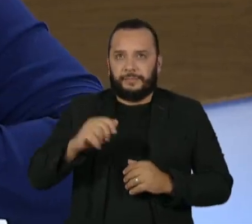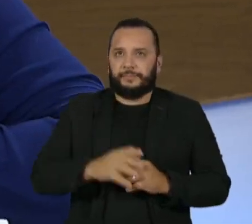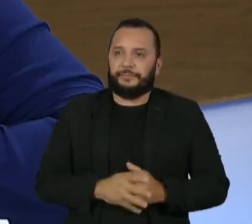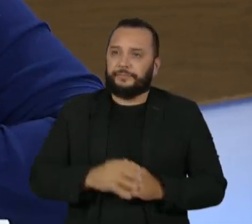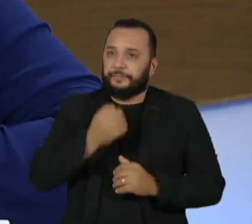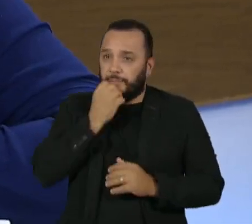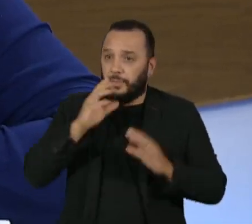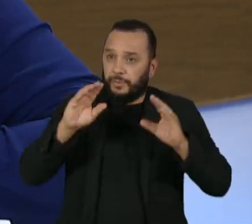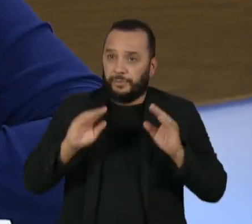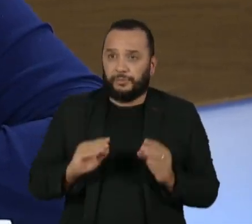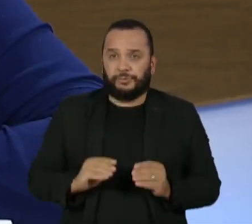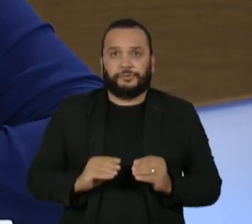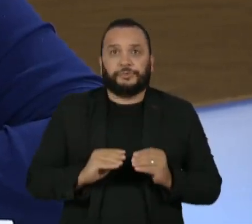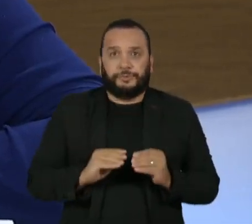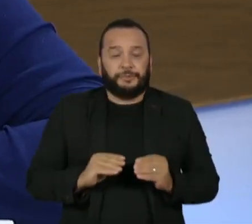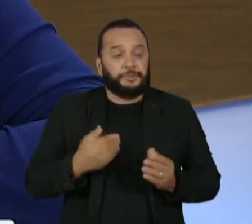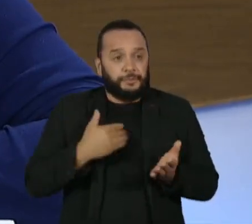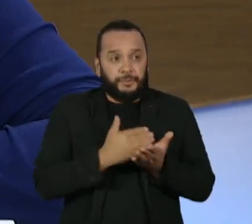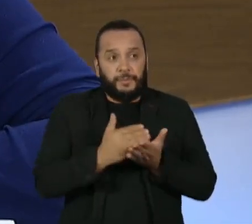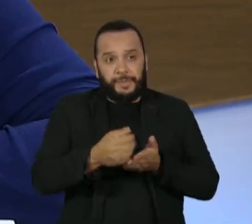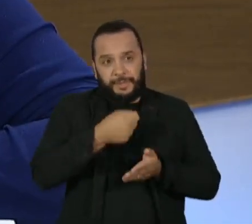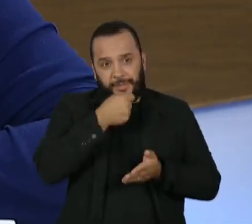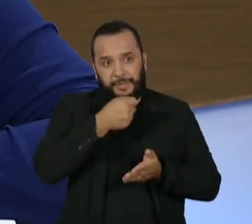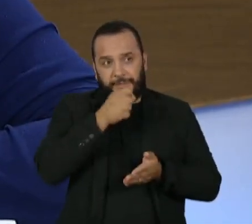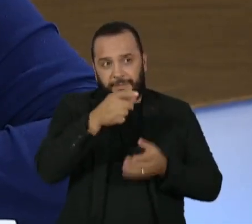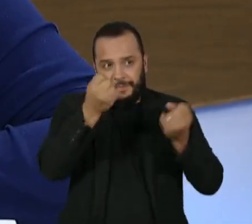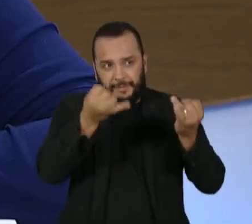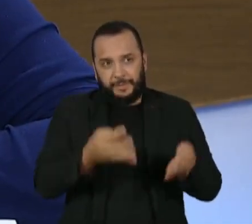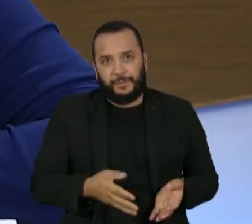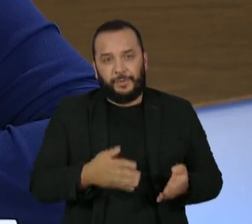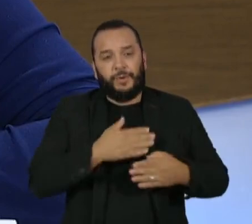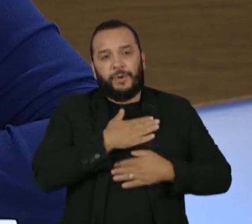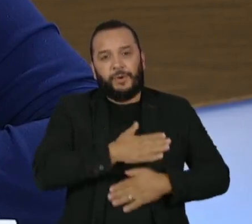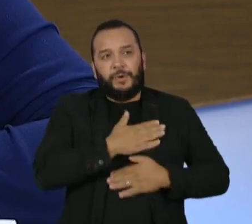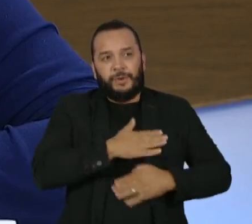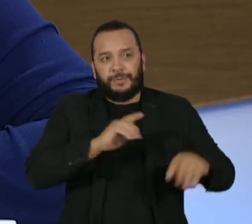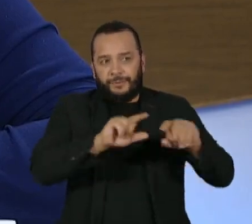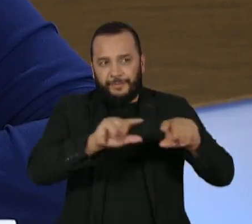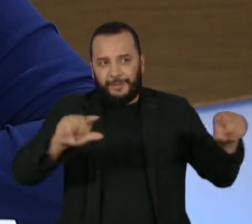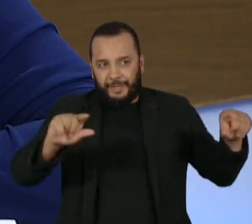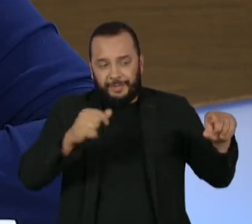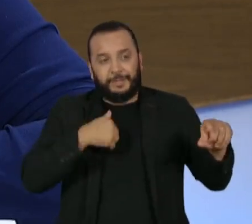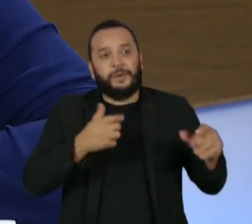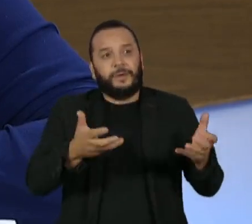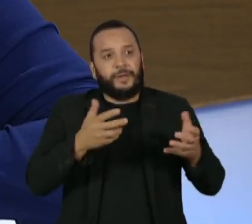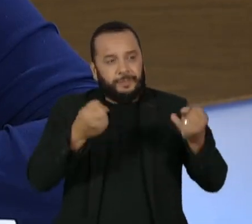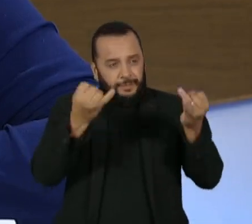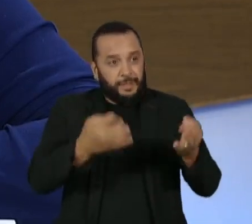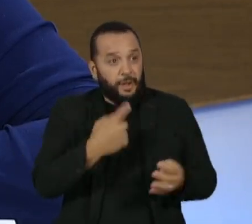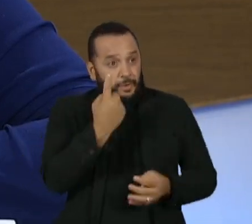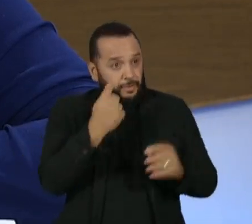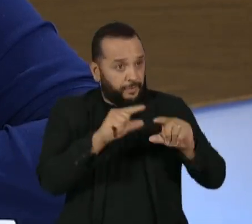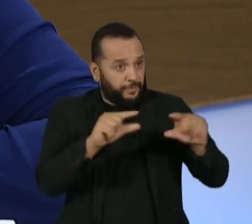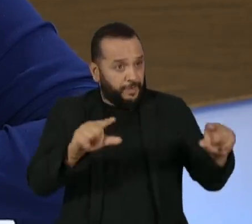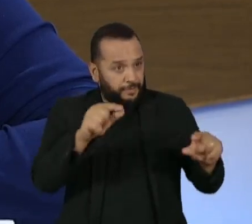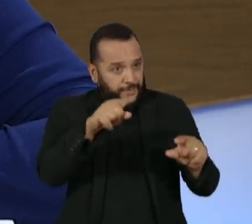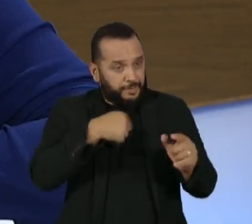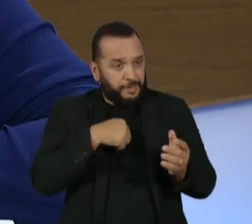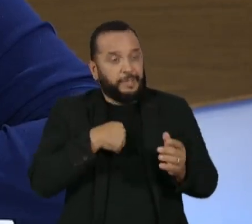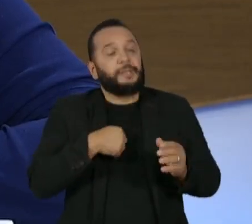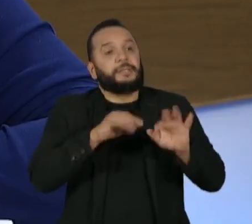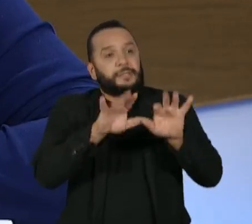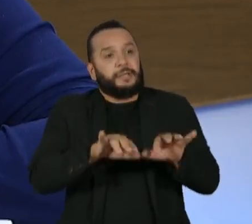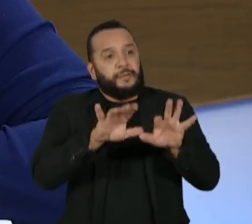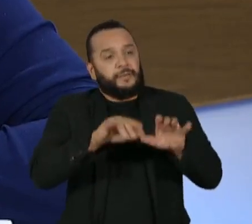Bom, boa noite. No início da entrevista, o senhor até comentou que gosta de frases e eu queria citar uma que o senhor escreveu no artigo logo